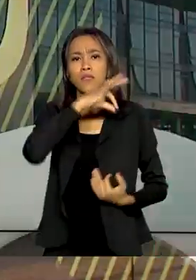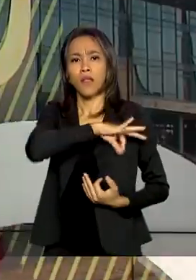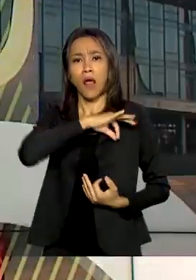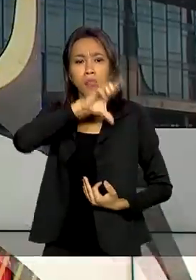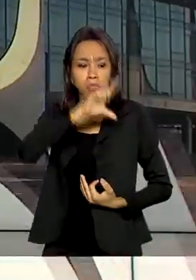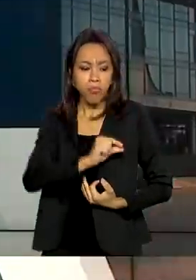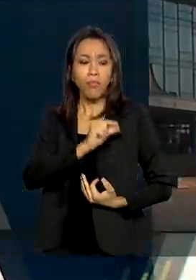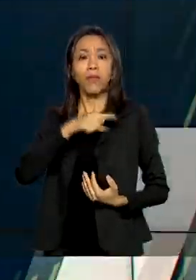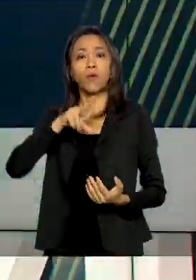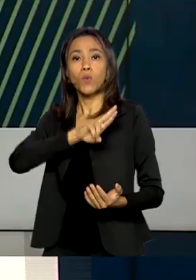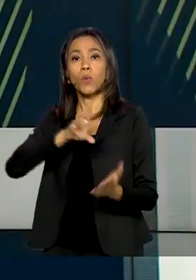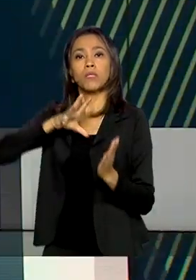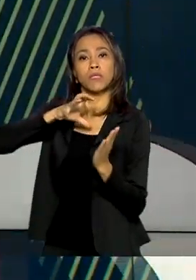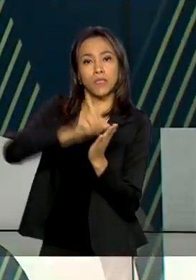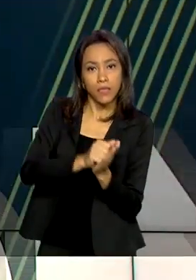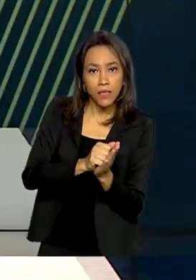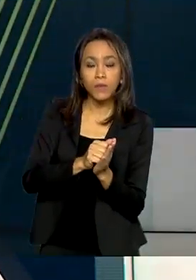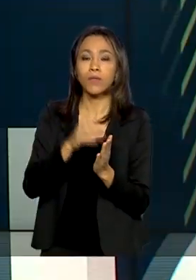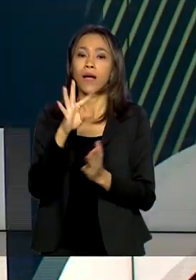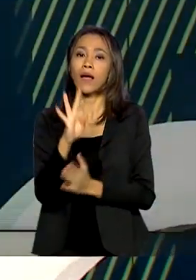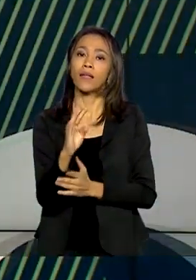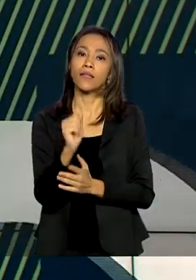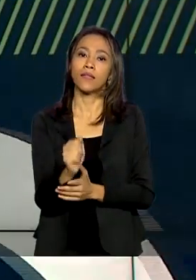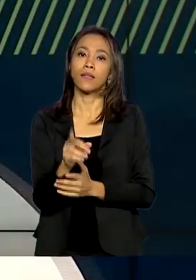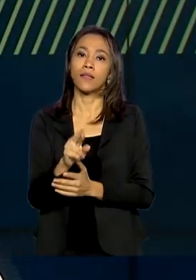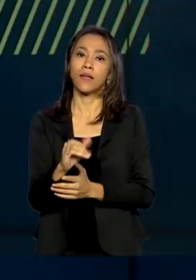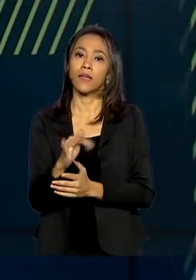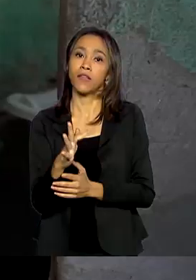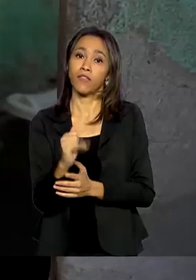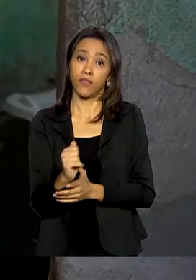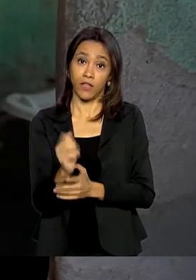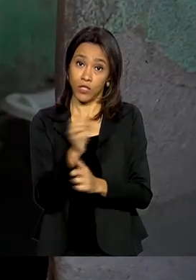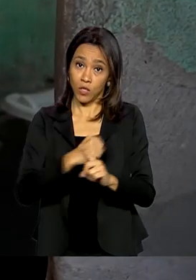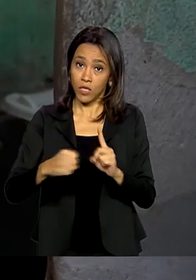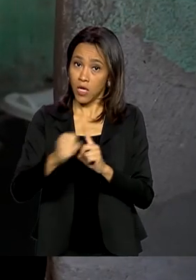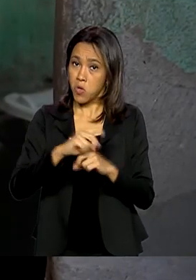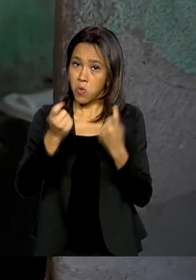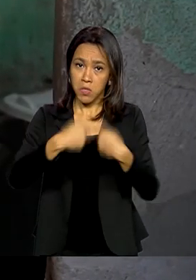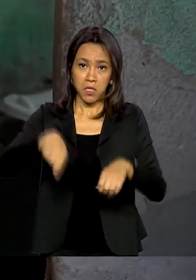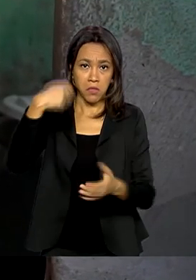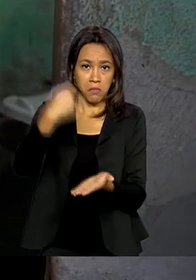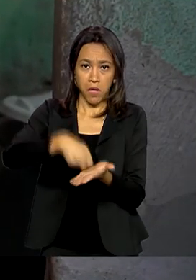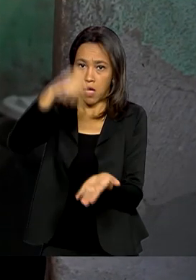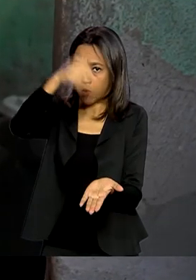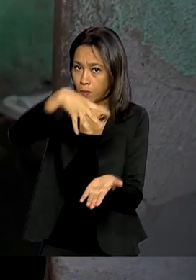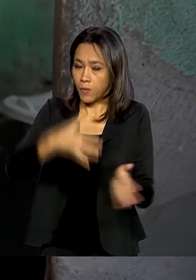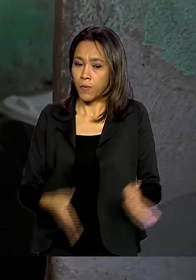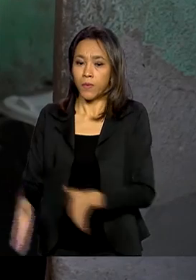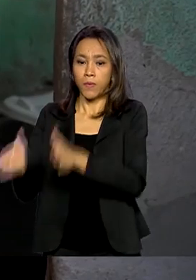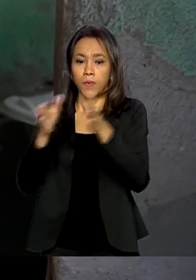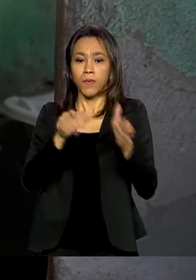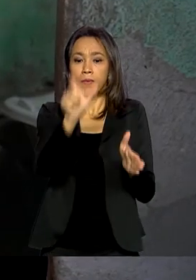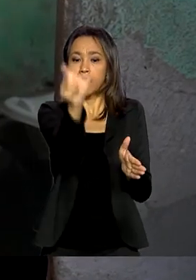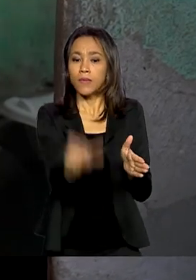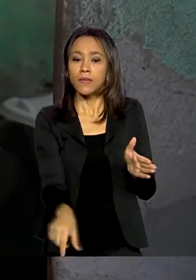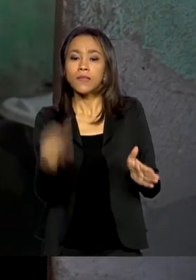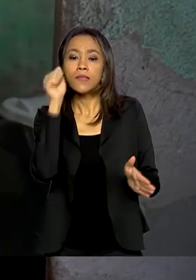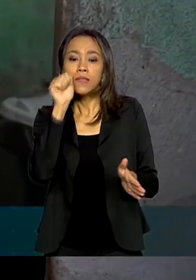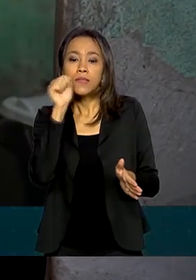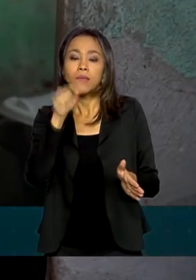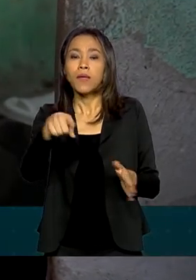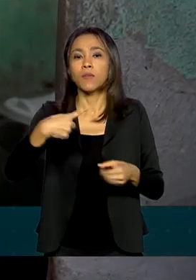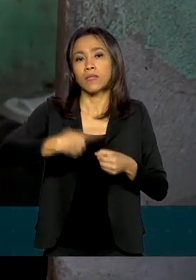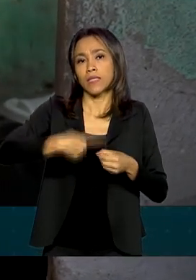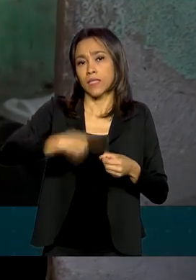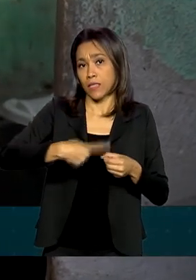tarifa social não precisam pagar as contas de luz. A diarista Maria Conceição de Sobral,